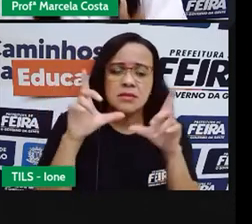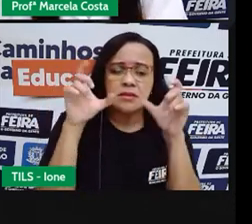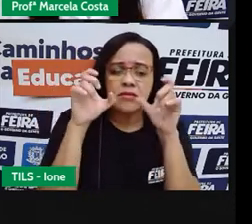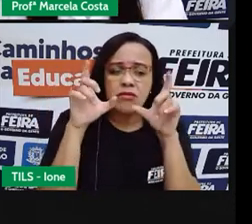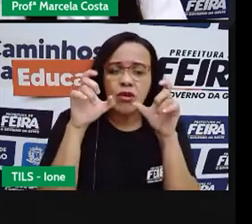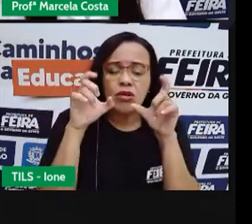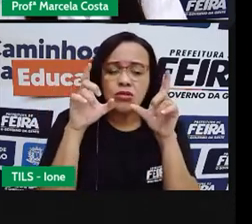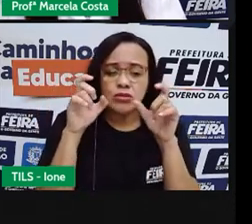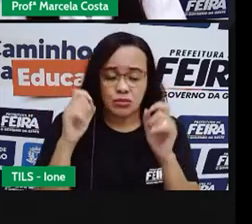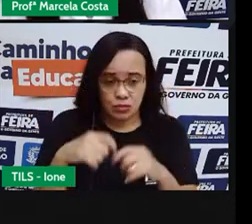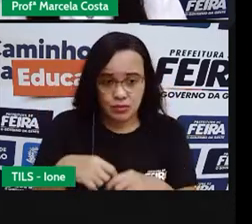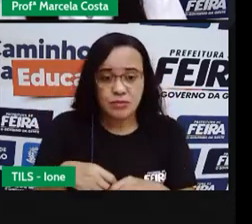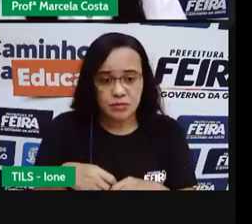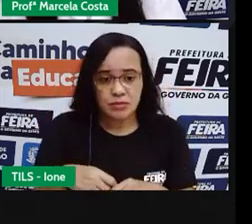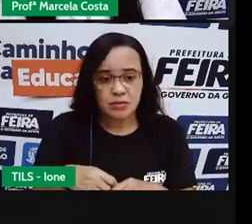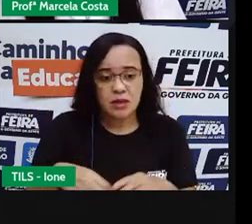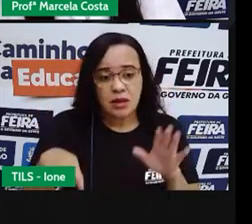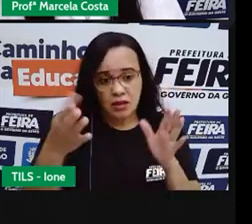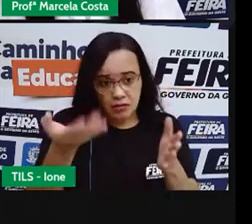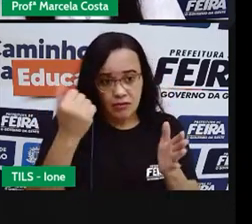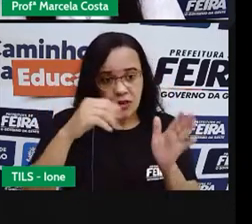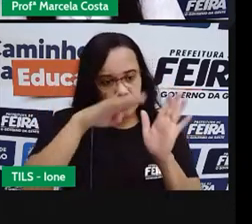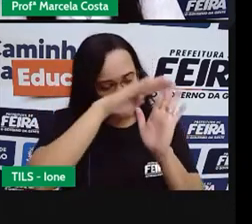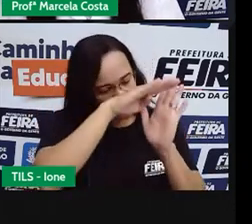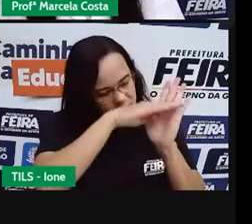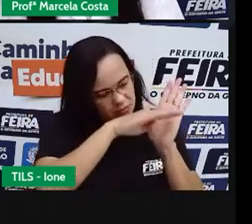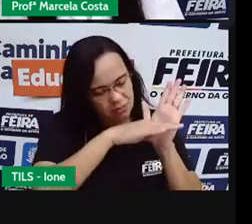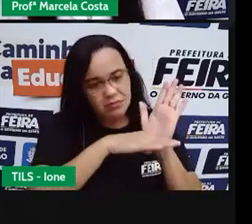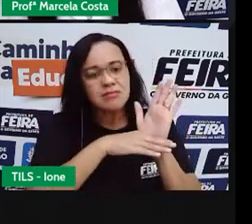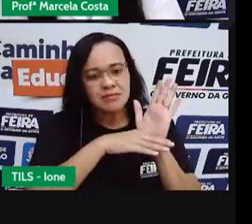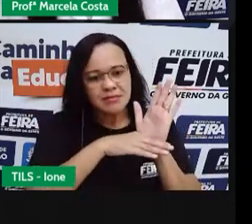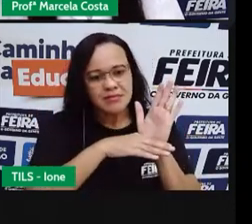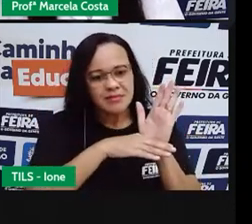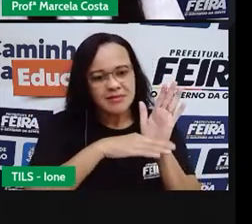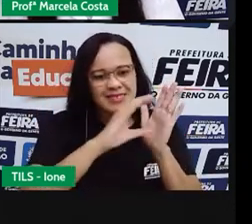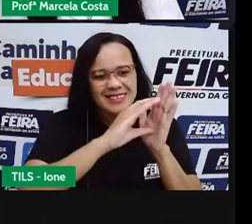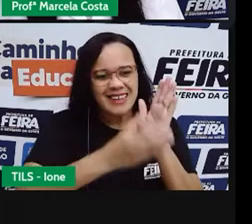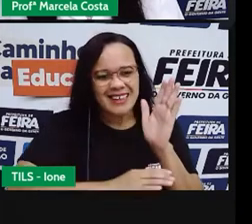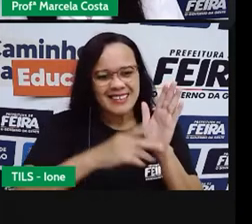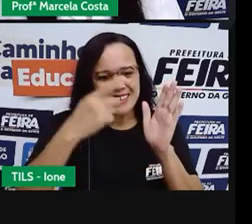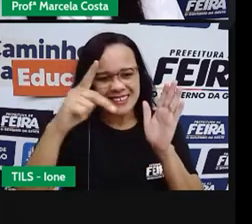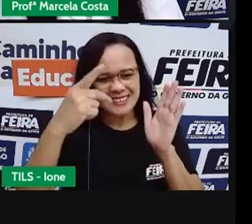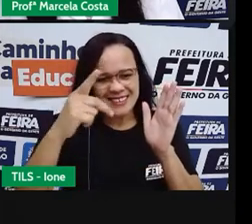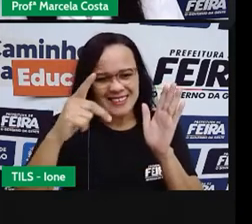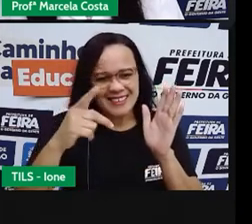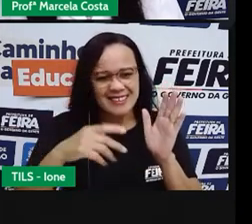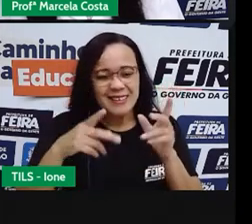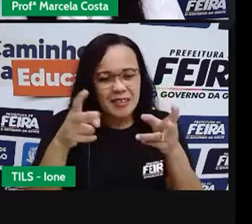Vamos fazer uma lista Com as características físicas a gente consegue Observar